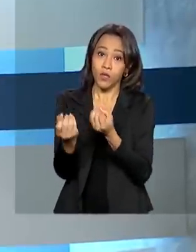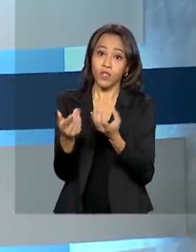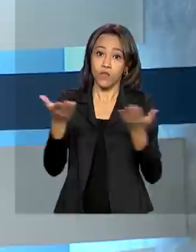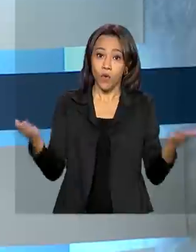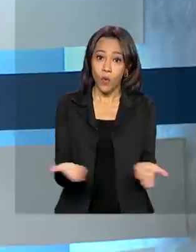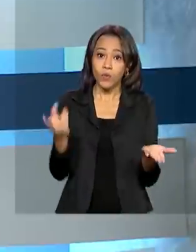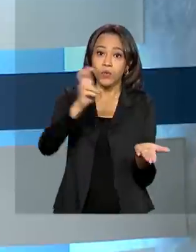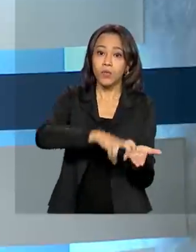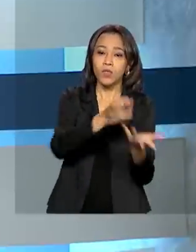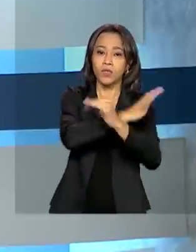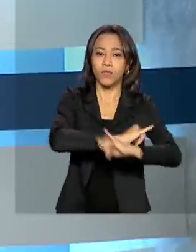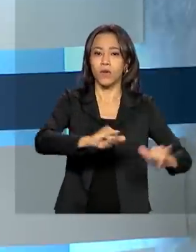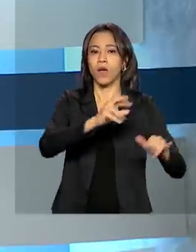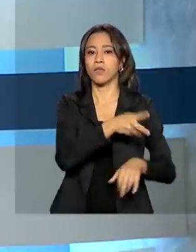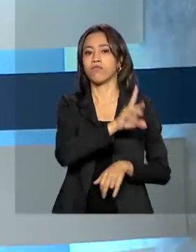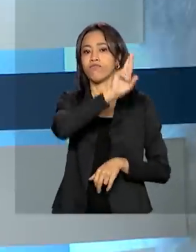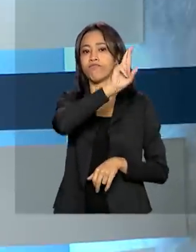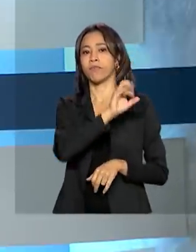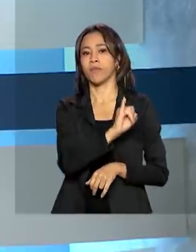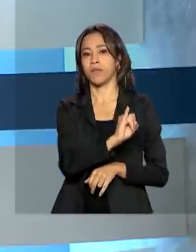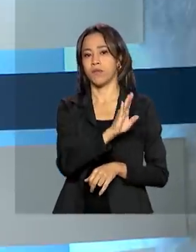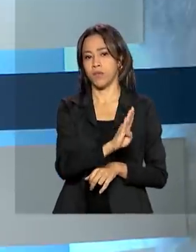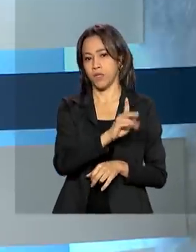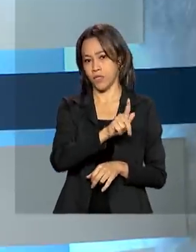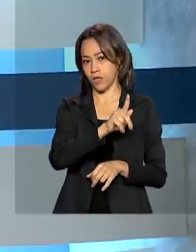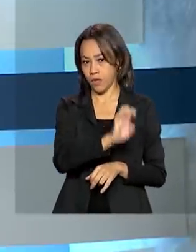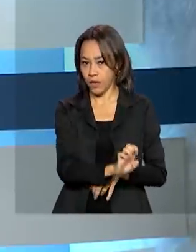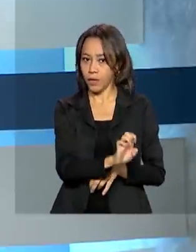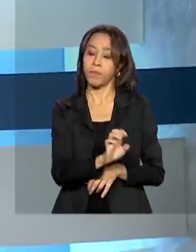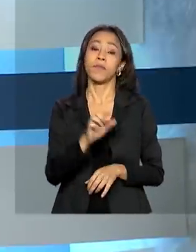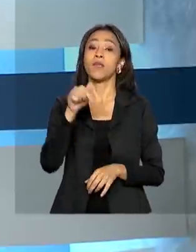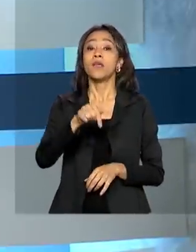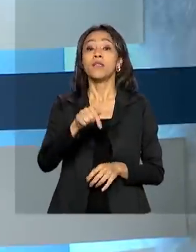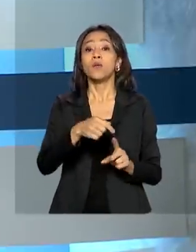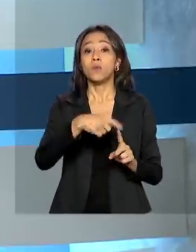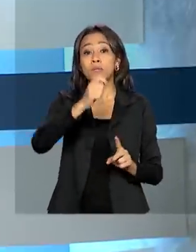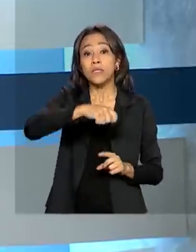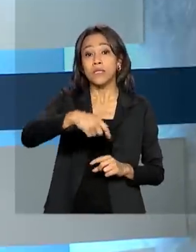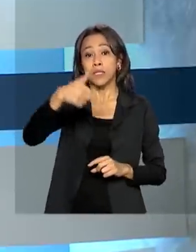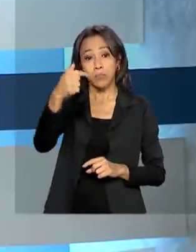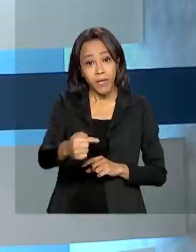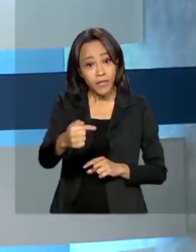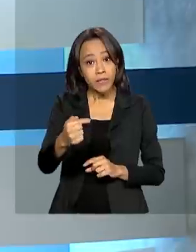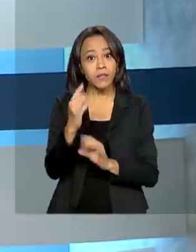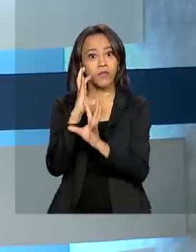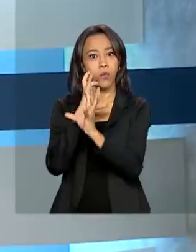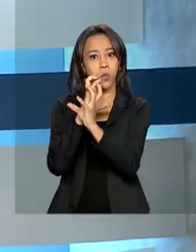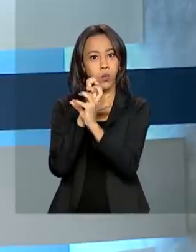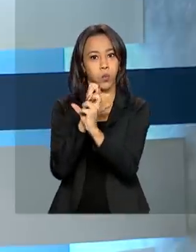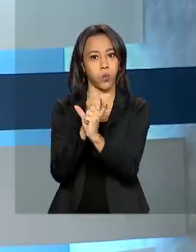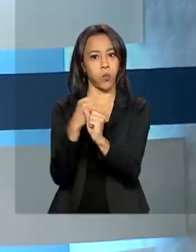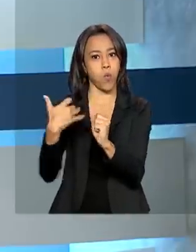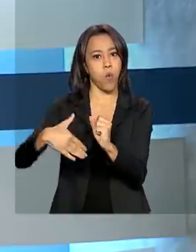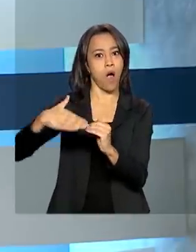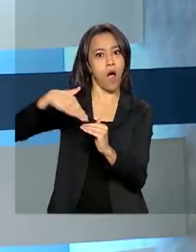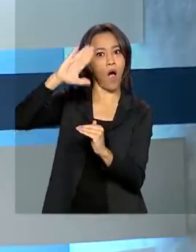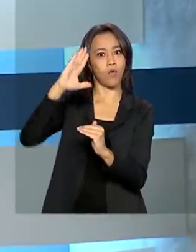IBGE. Nos primeiros sete meses do ano, o índice de preços ao consumidor amplo acumula alta de 0